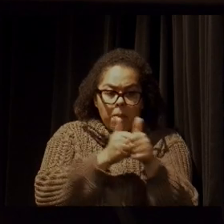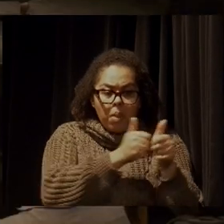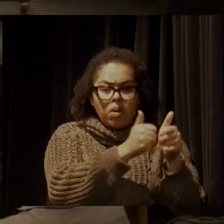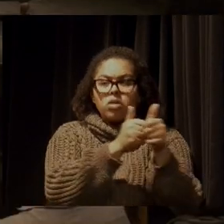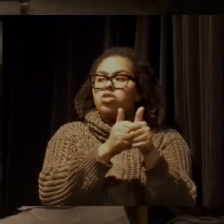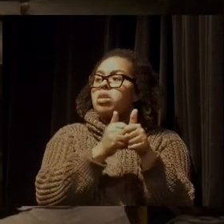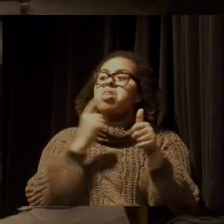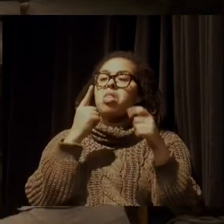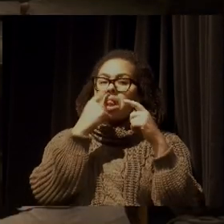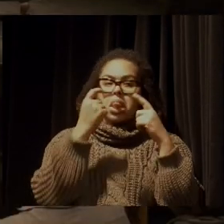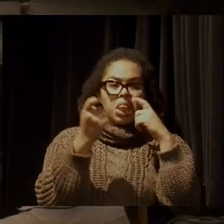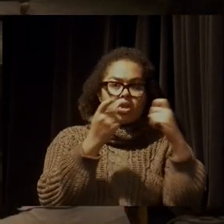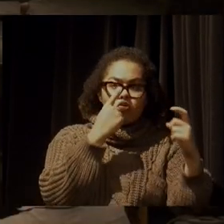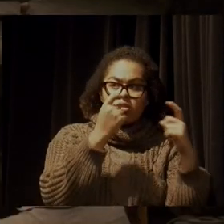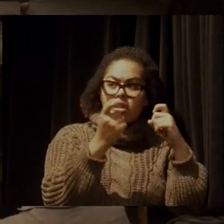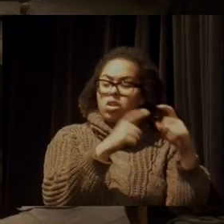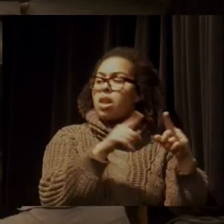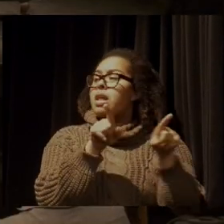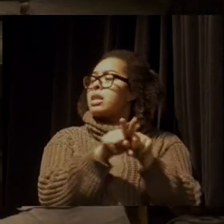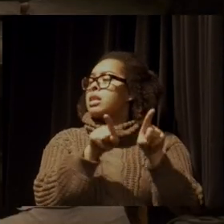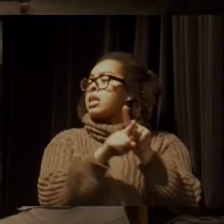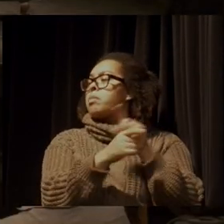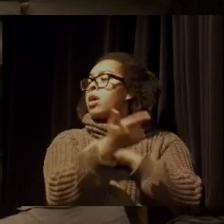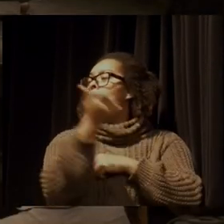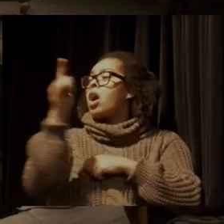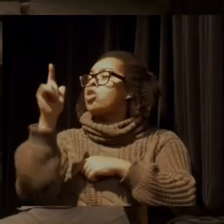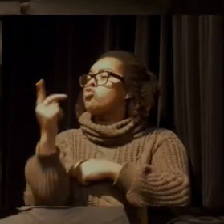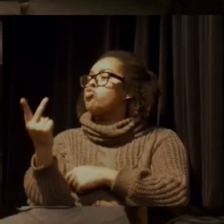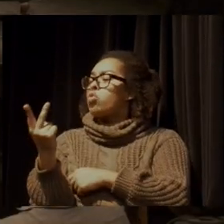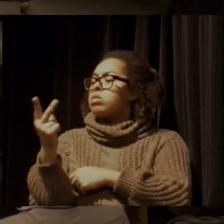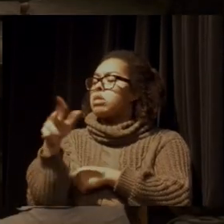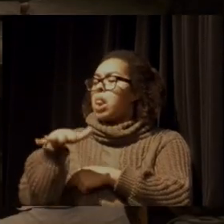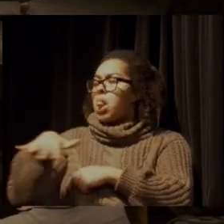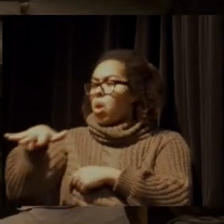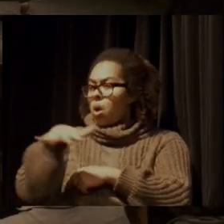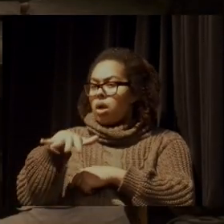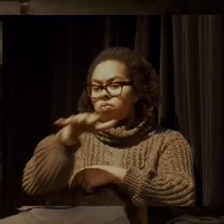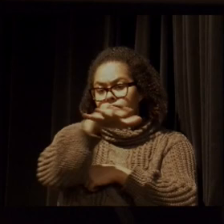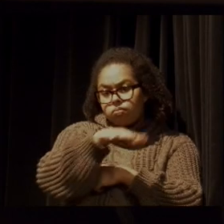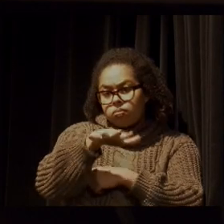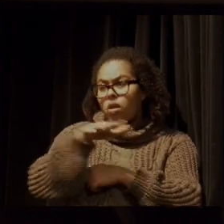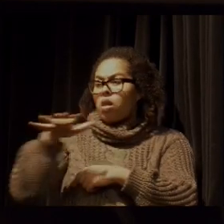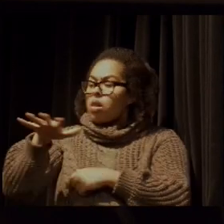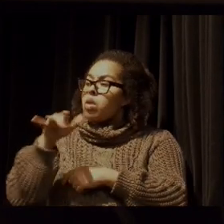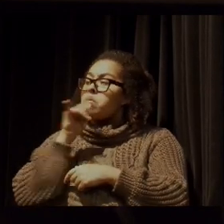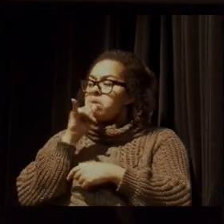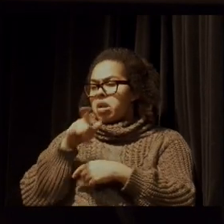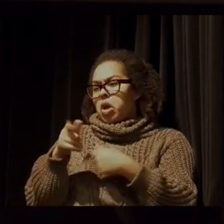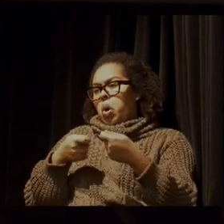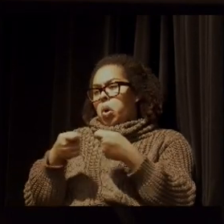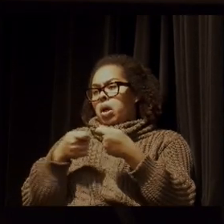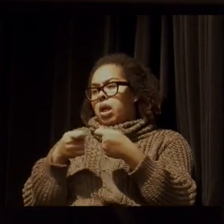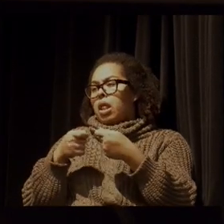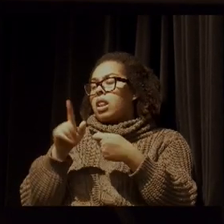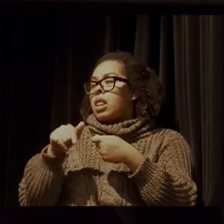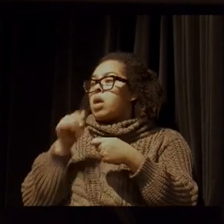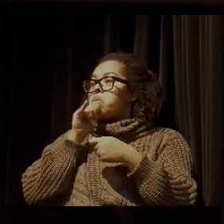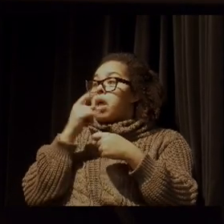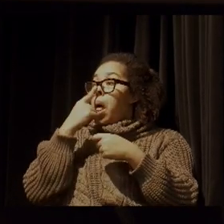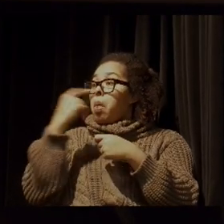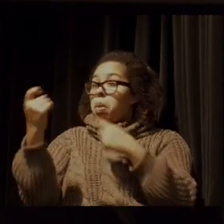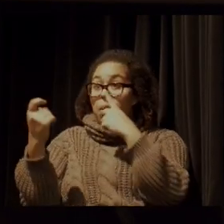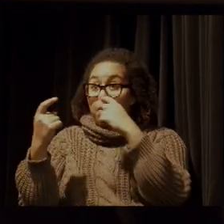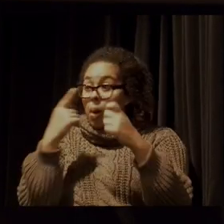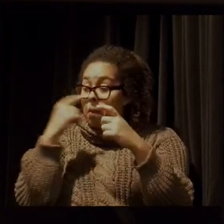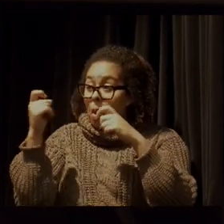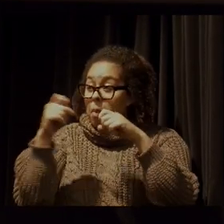Depois eu fui lá para o que eles chamam dois aterros controlados e eram dois lixões, não era um aterro controlado, coisa não,